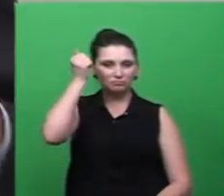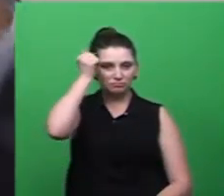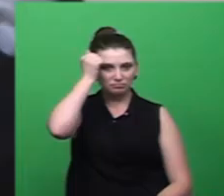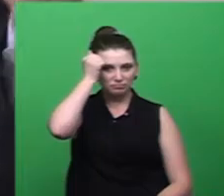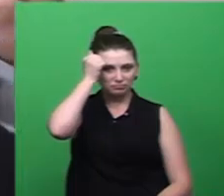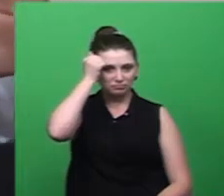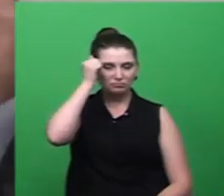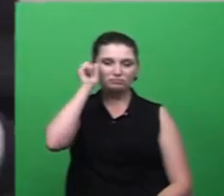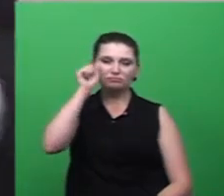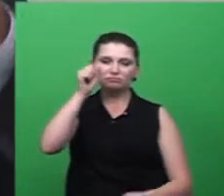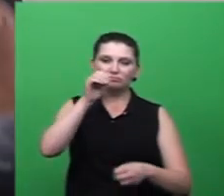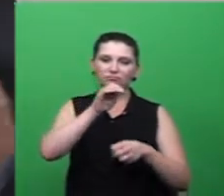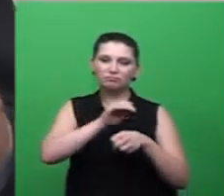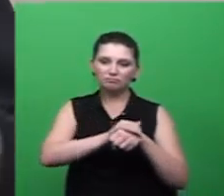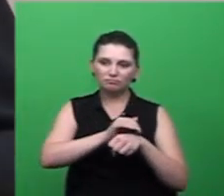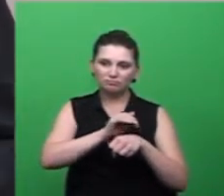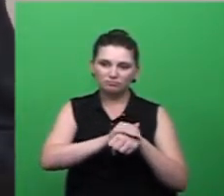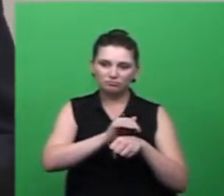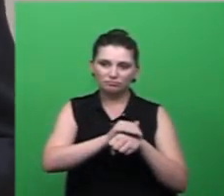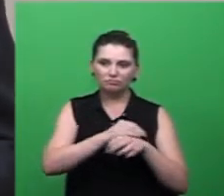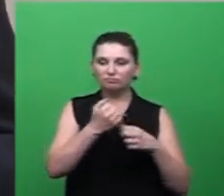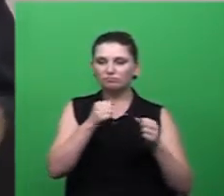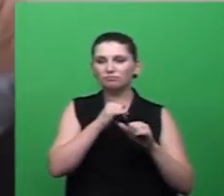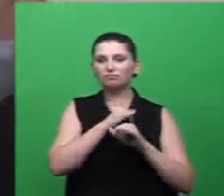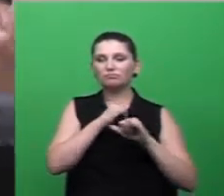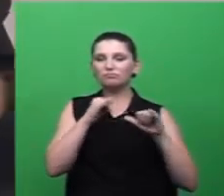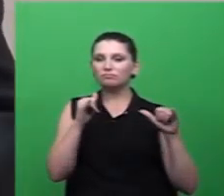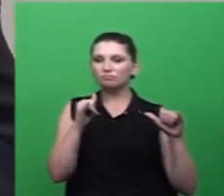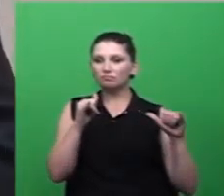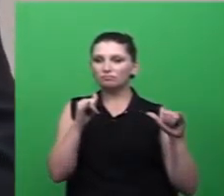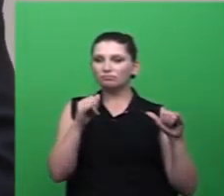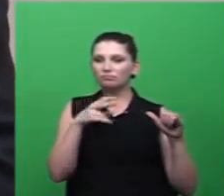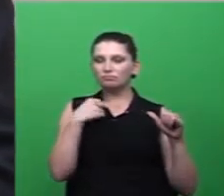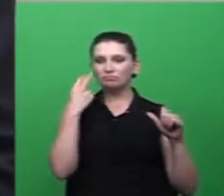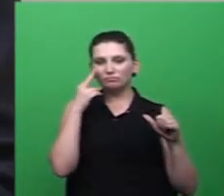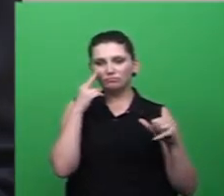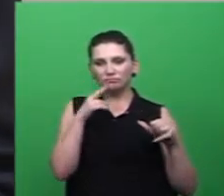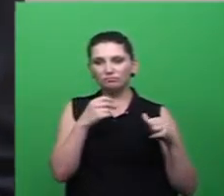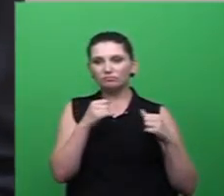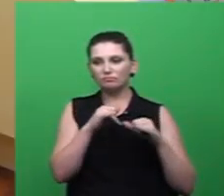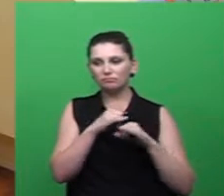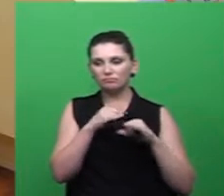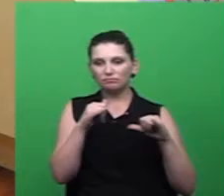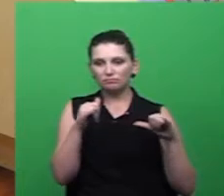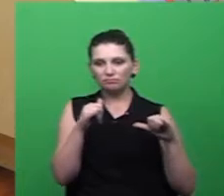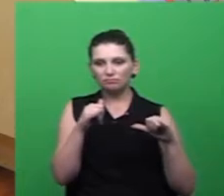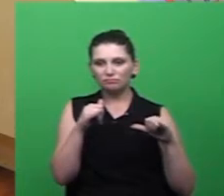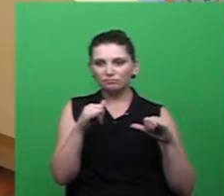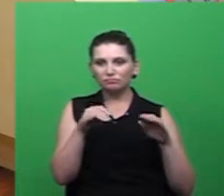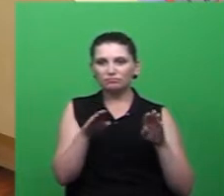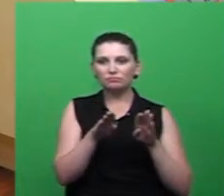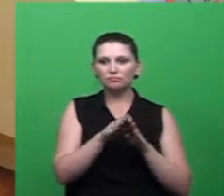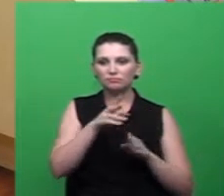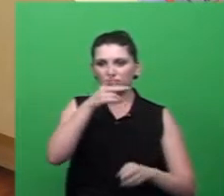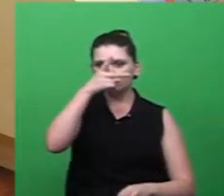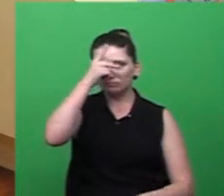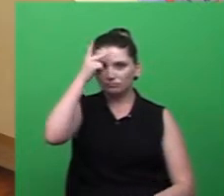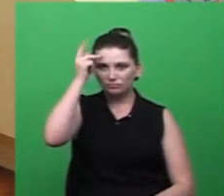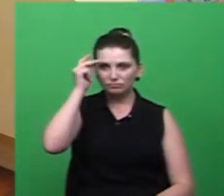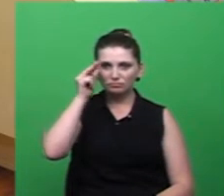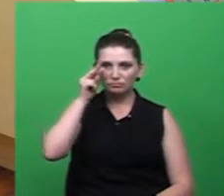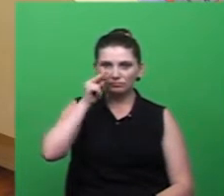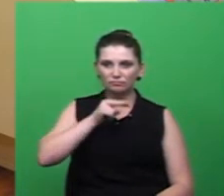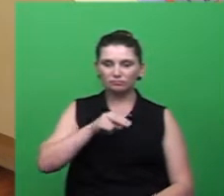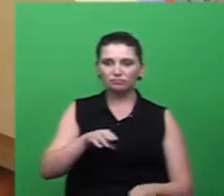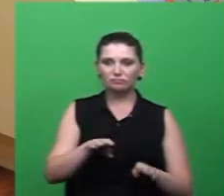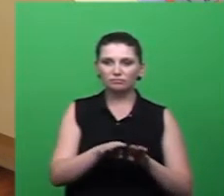por não denunciar porque muitas vezes vimos e não denunciamos e a prefeitura porque também não